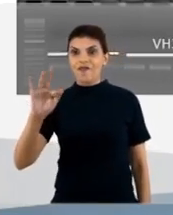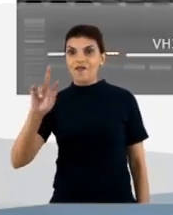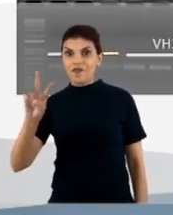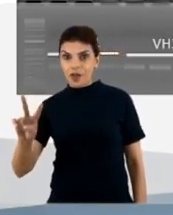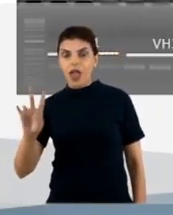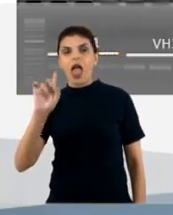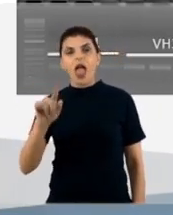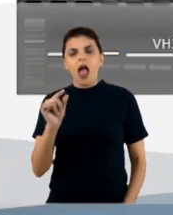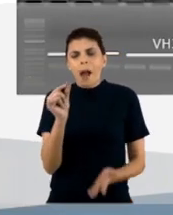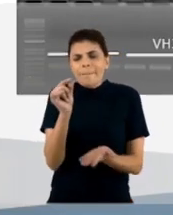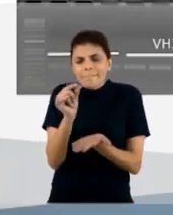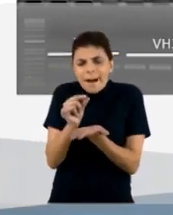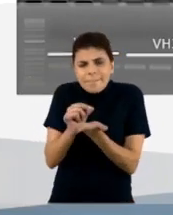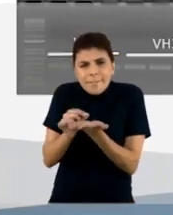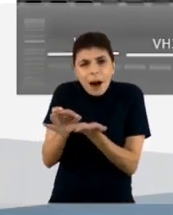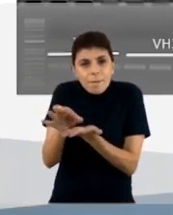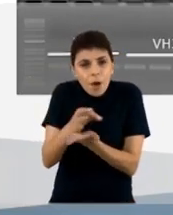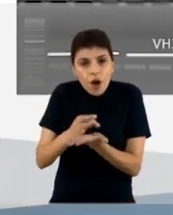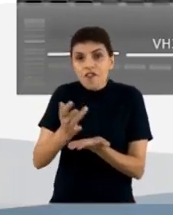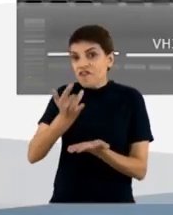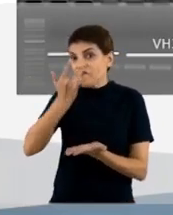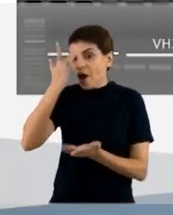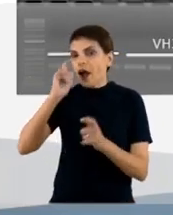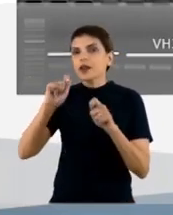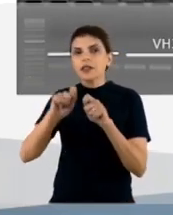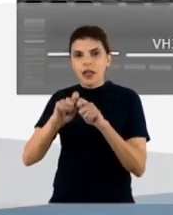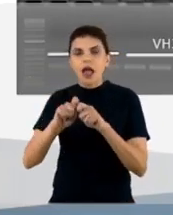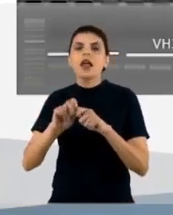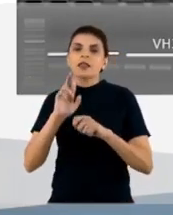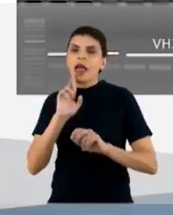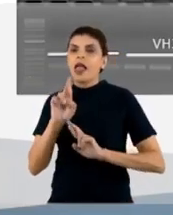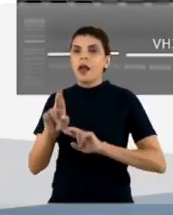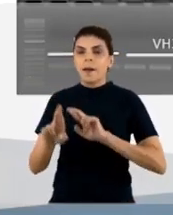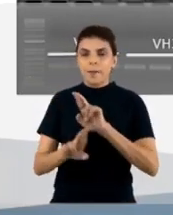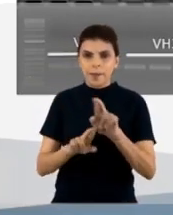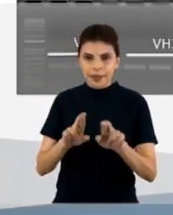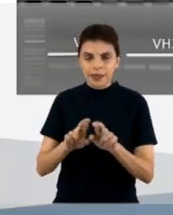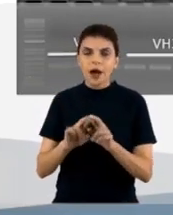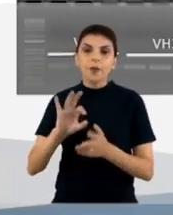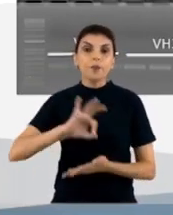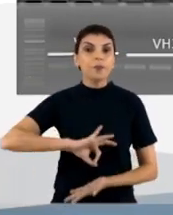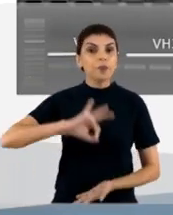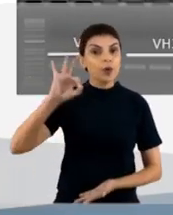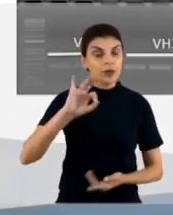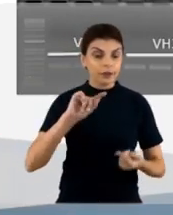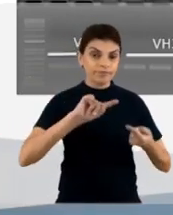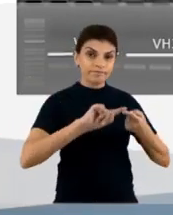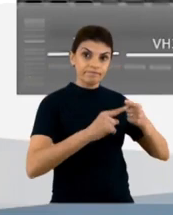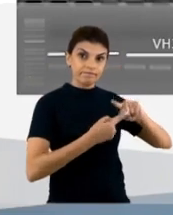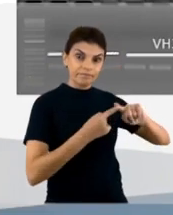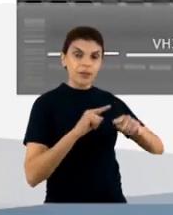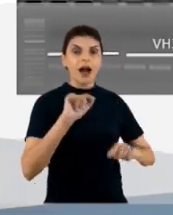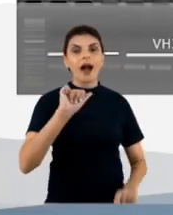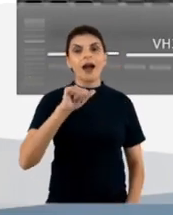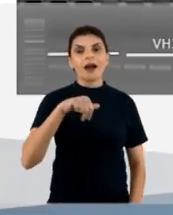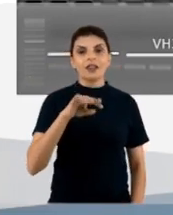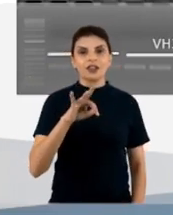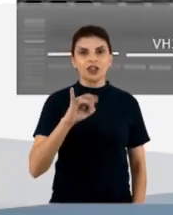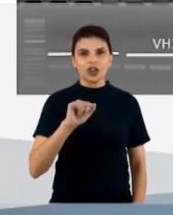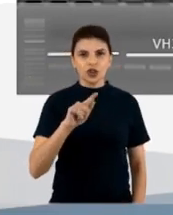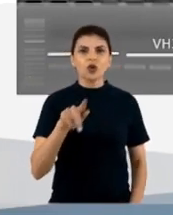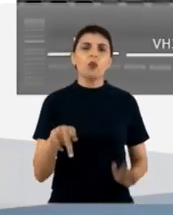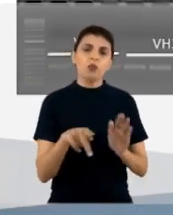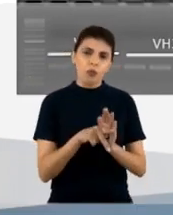moléculas menores, mais fáceis de trabalhar e que representam justamente a porção que se liga ao antígeno, a porção do